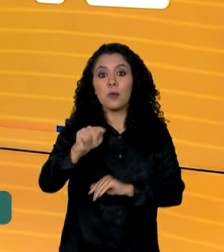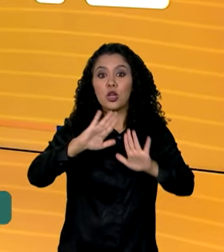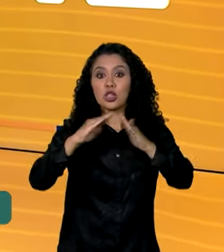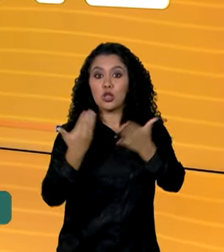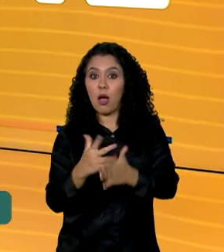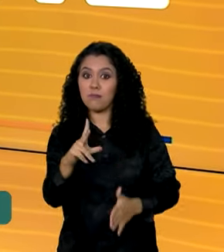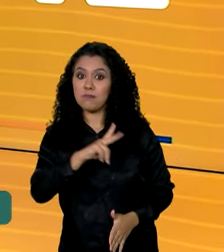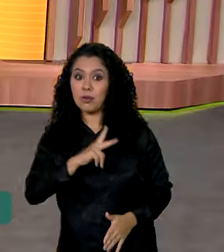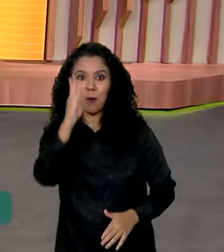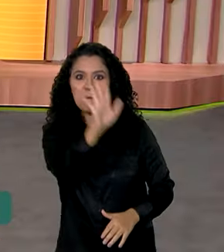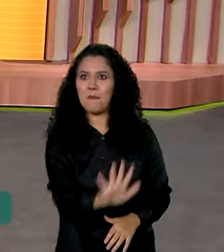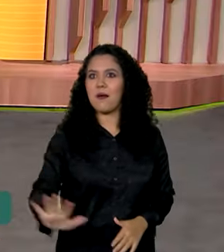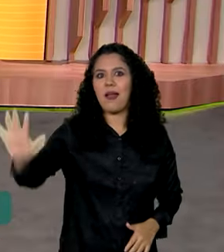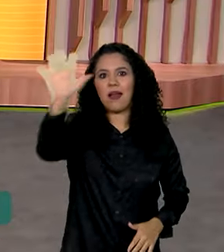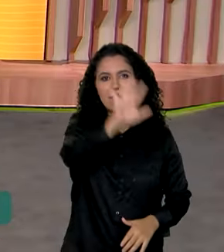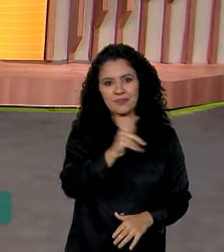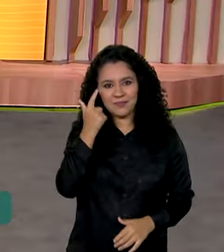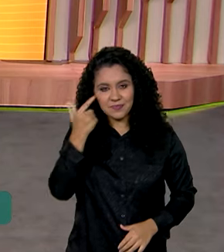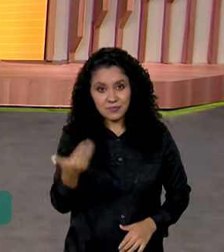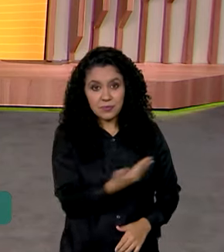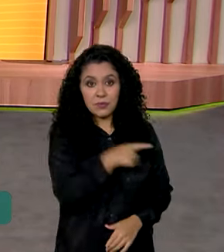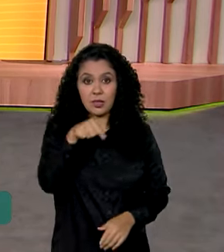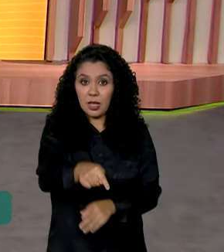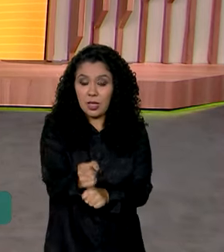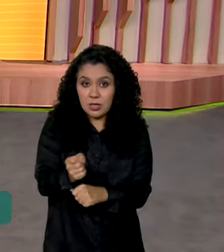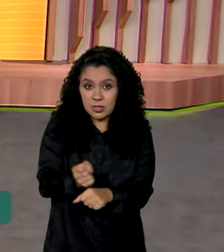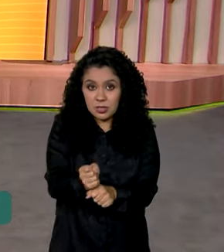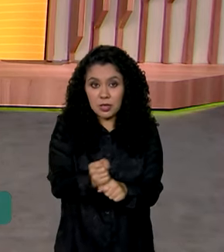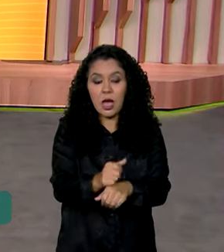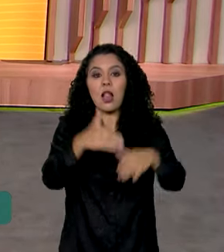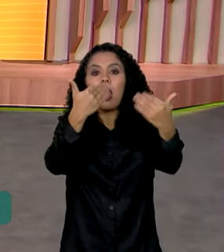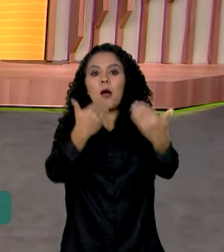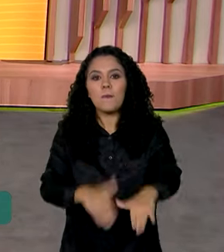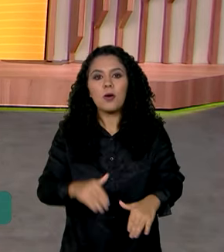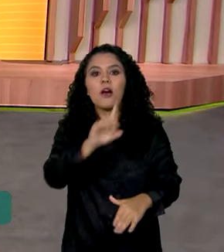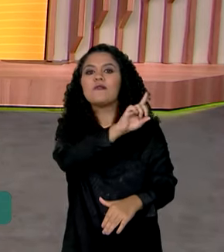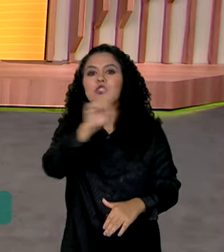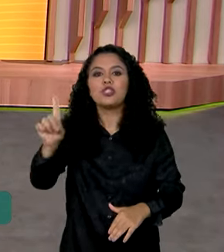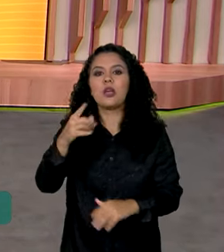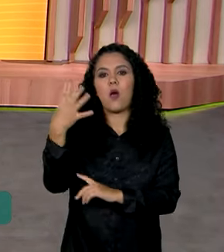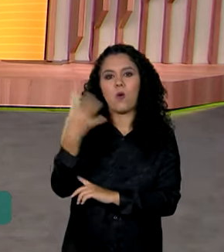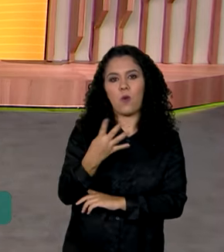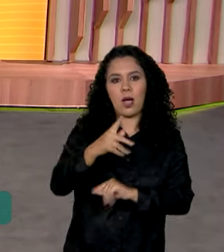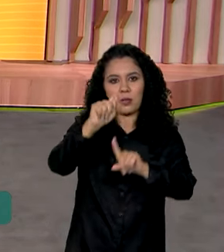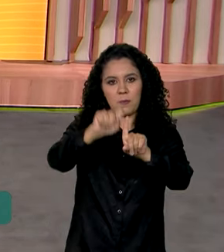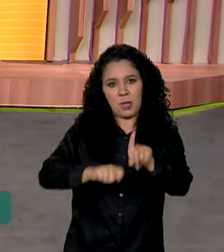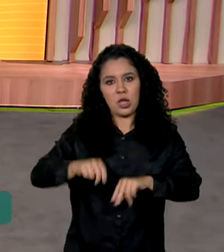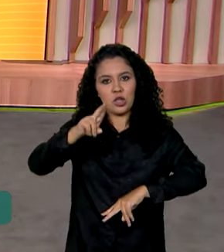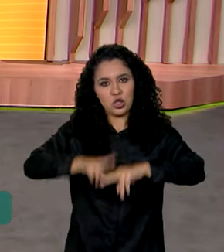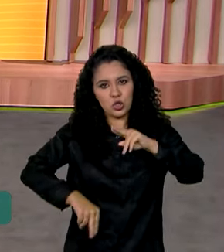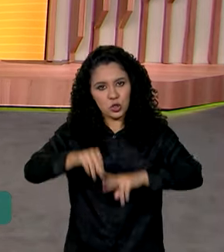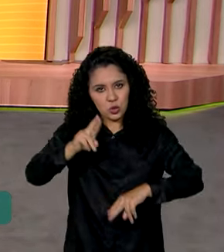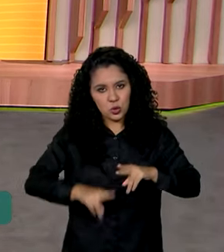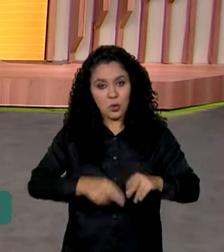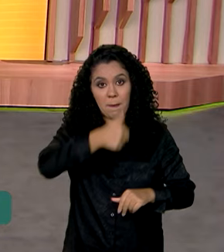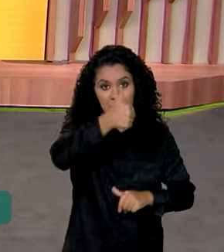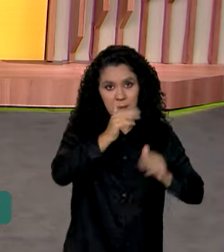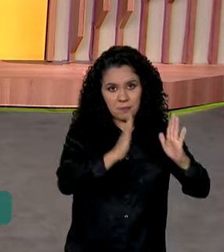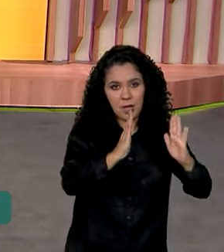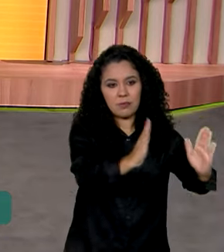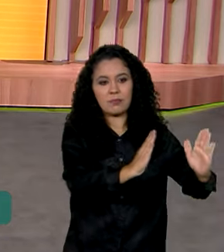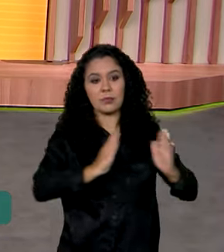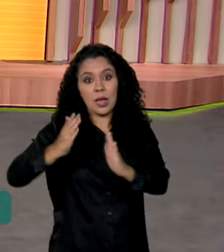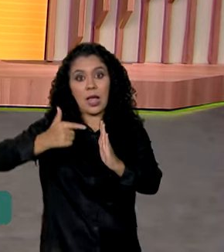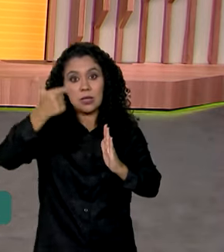de todo o país. Neste ano, as provas serão aplicadas em 4 de junho e a segunda fase será em 19 de